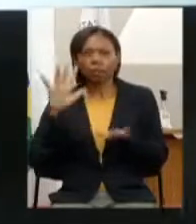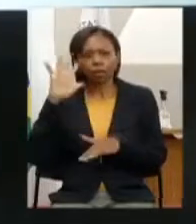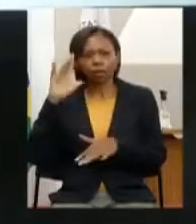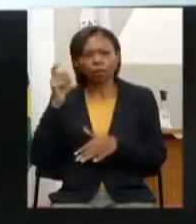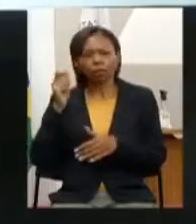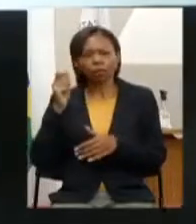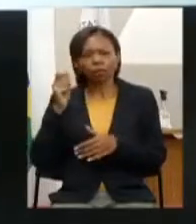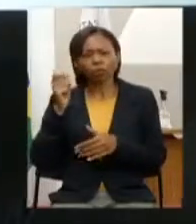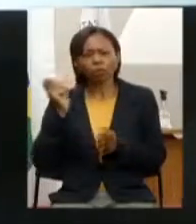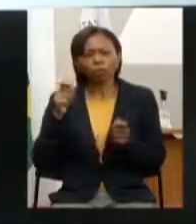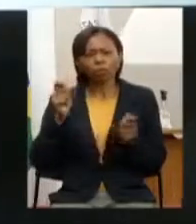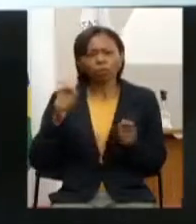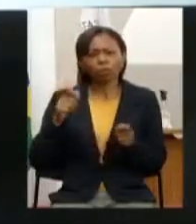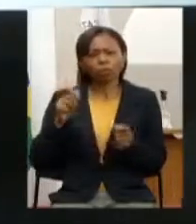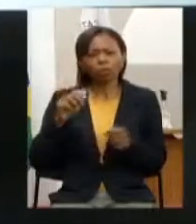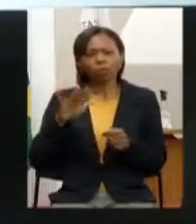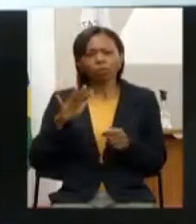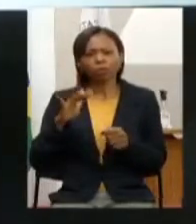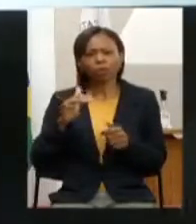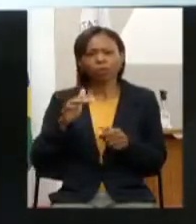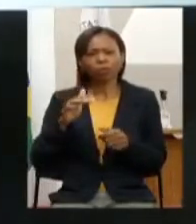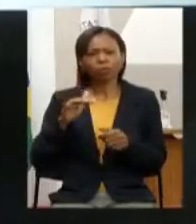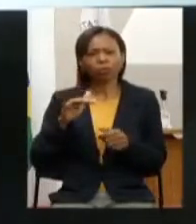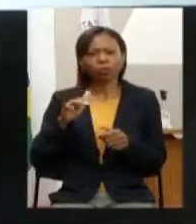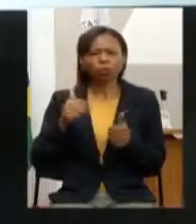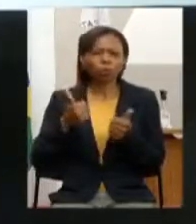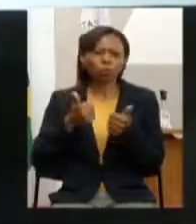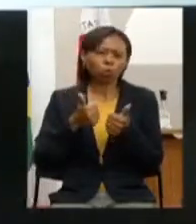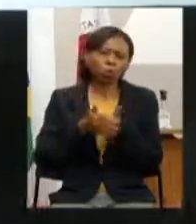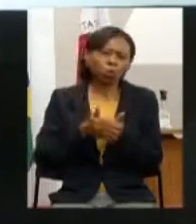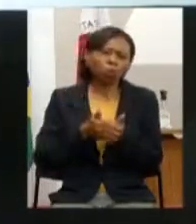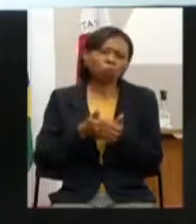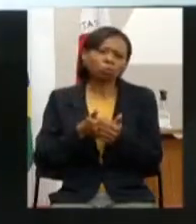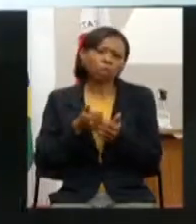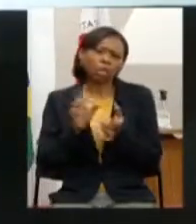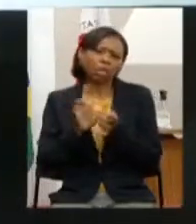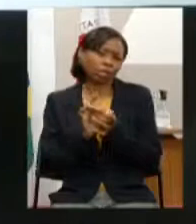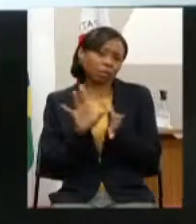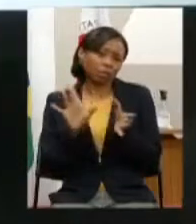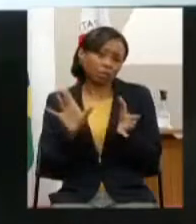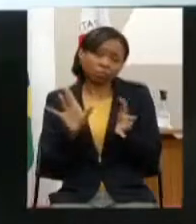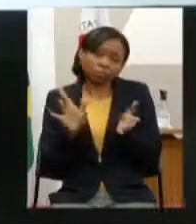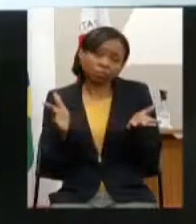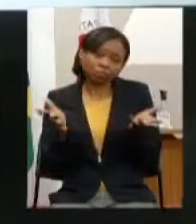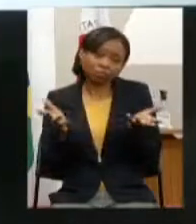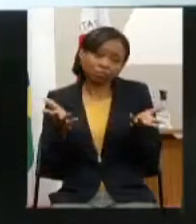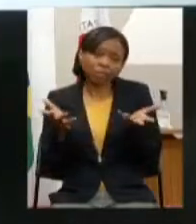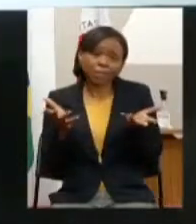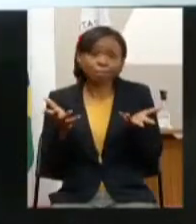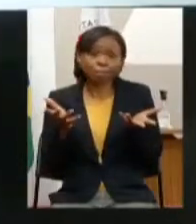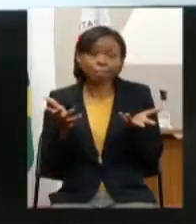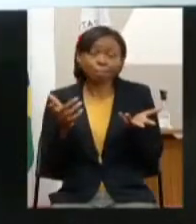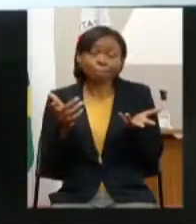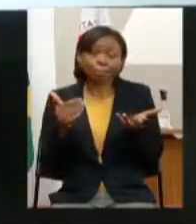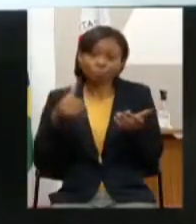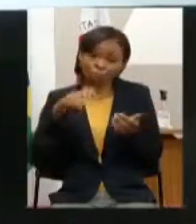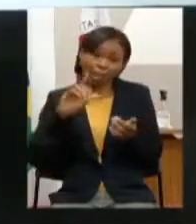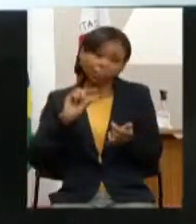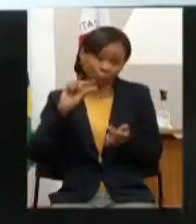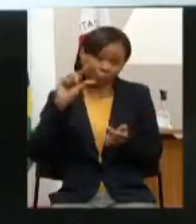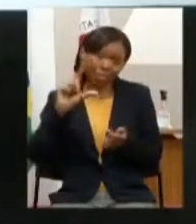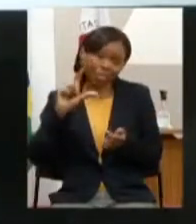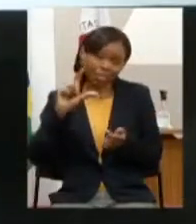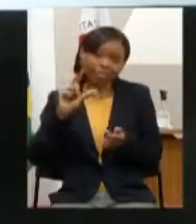talvez um pouco mais próximo desse número hoje já liberado para as unidades executarem do que a gente está hoje a gente está com